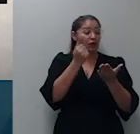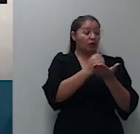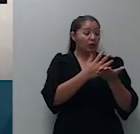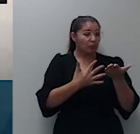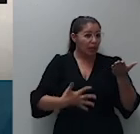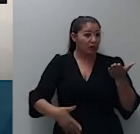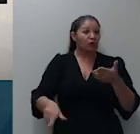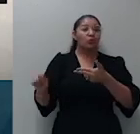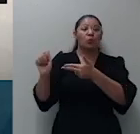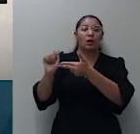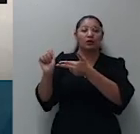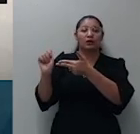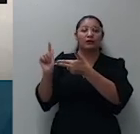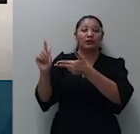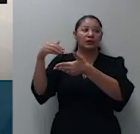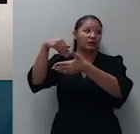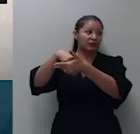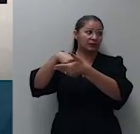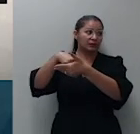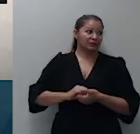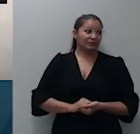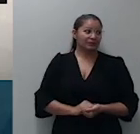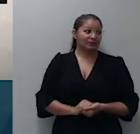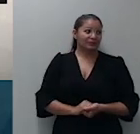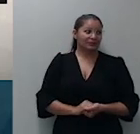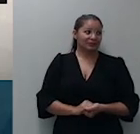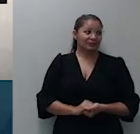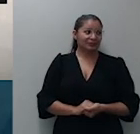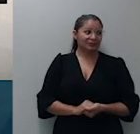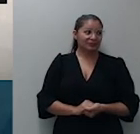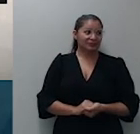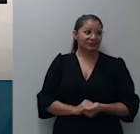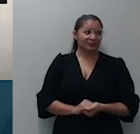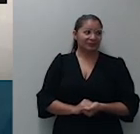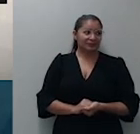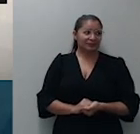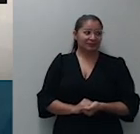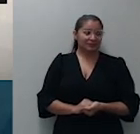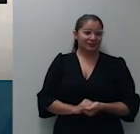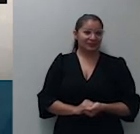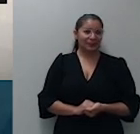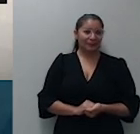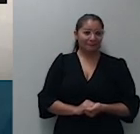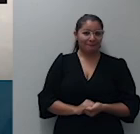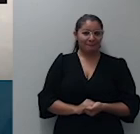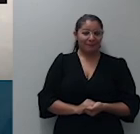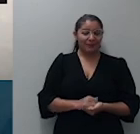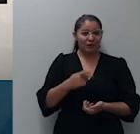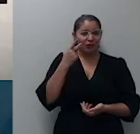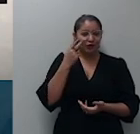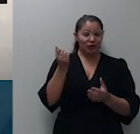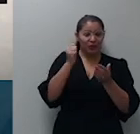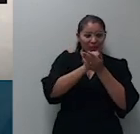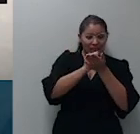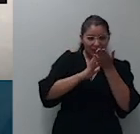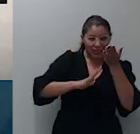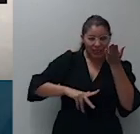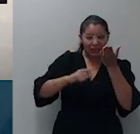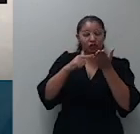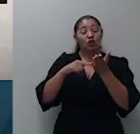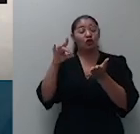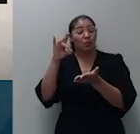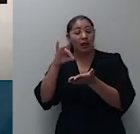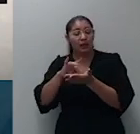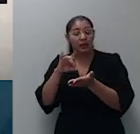e deu-lhe parcial provimento para anular a sentença e determinar o retorno dos autos ao juízo de origem a fim de que seja